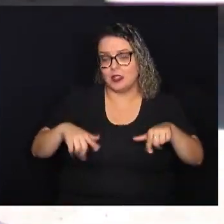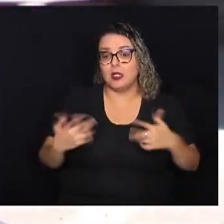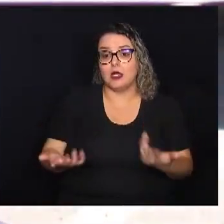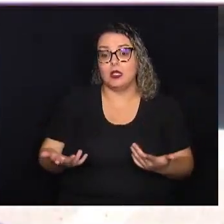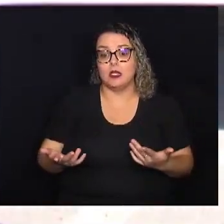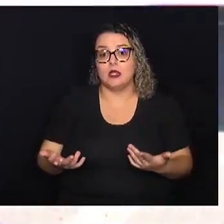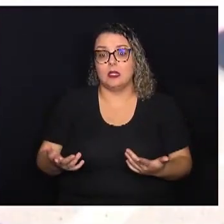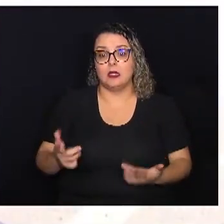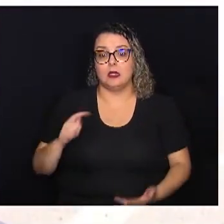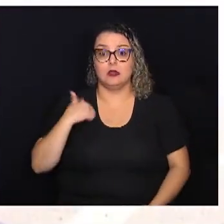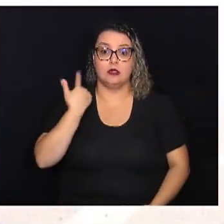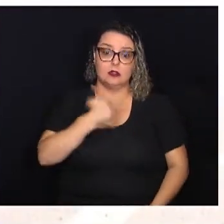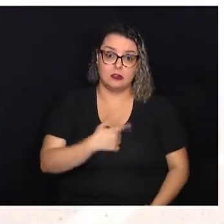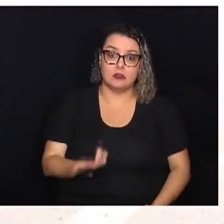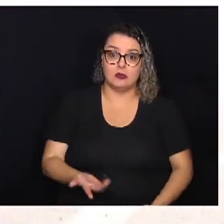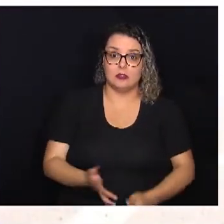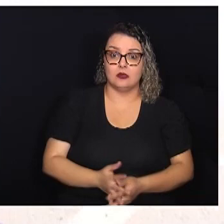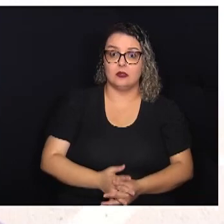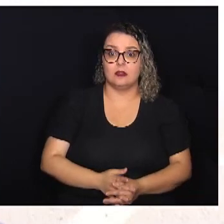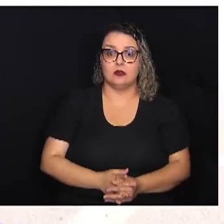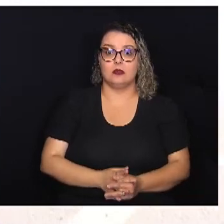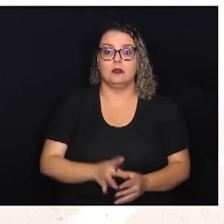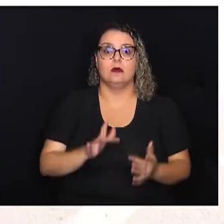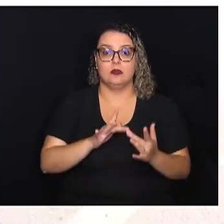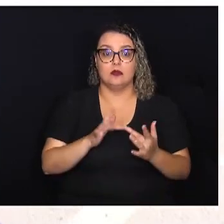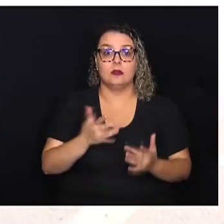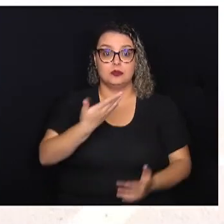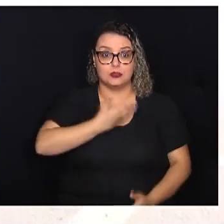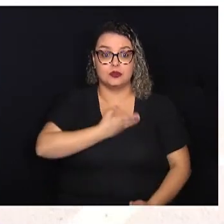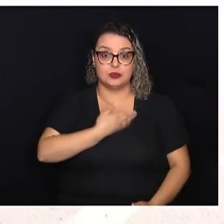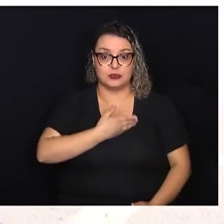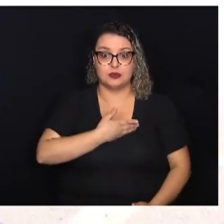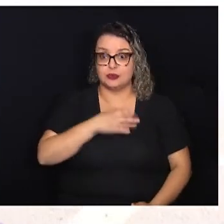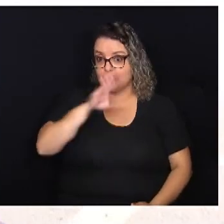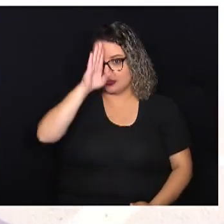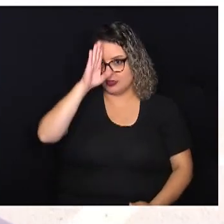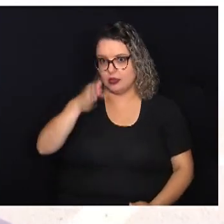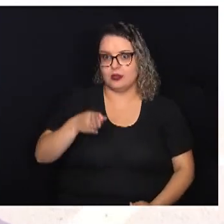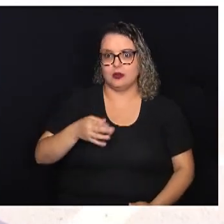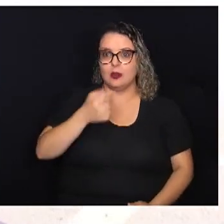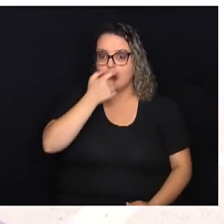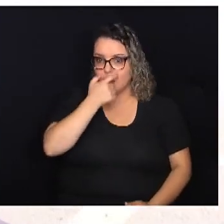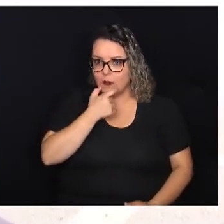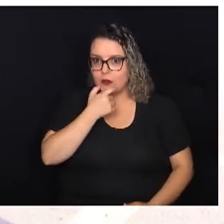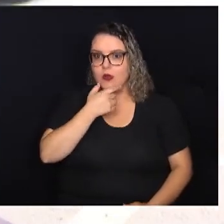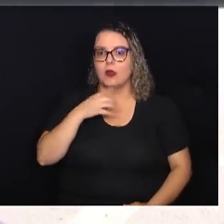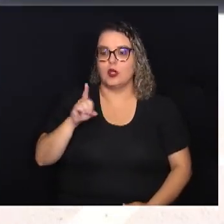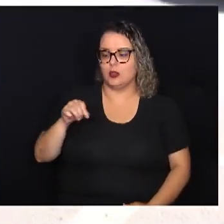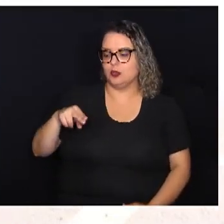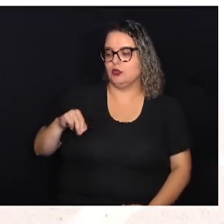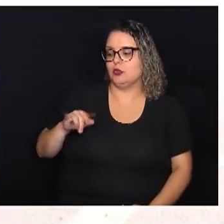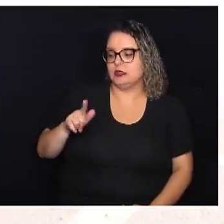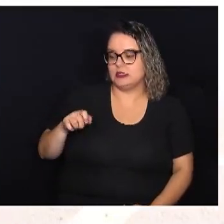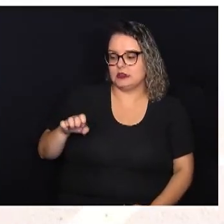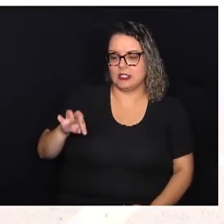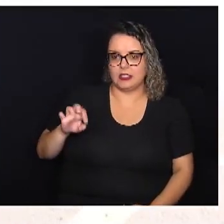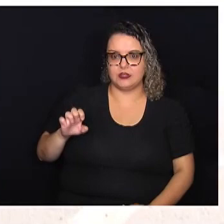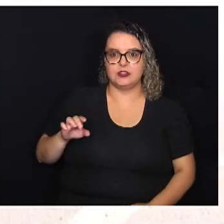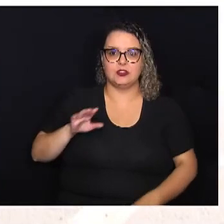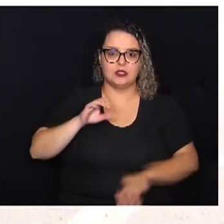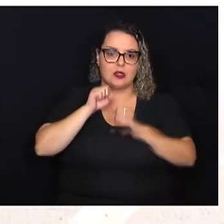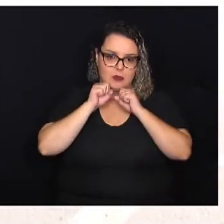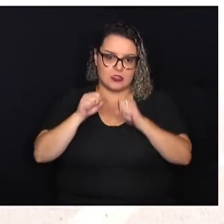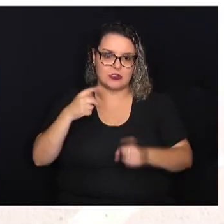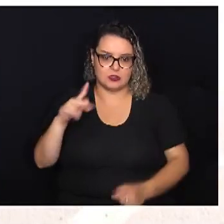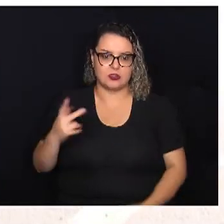Então, a gente pegou contato de amigos, que já tinham contato direto com o Marrom, com o Donizete, que é o auxiliar dele, e aí a gente